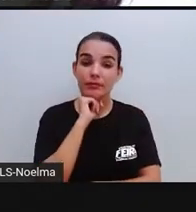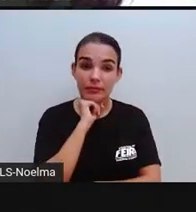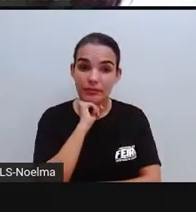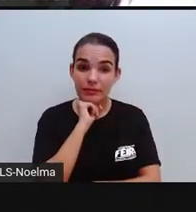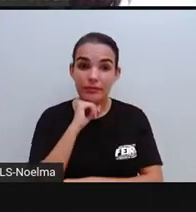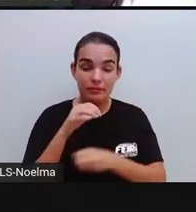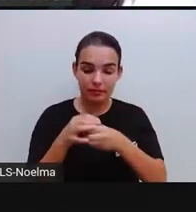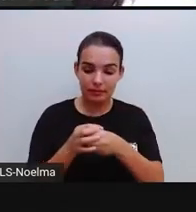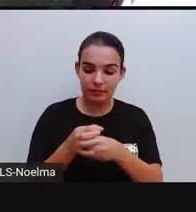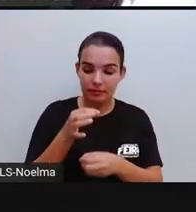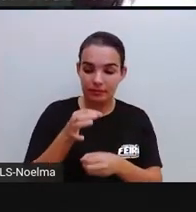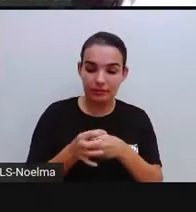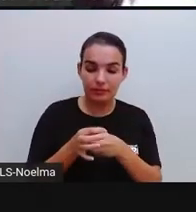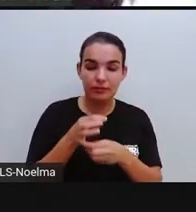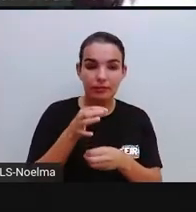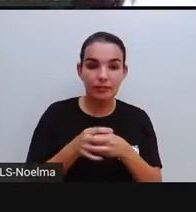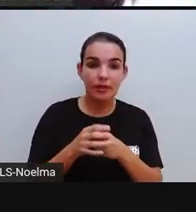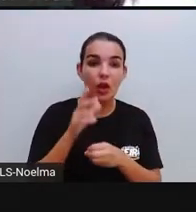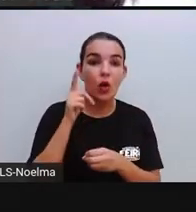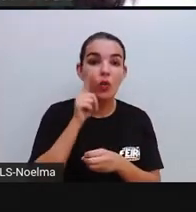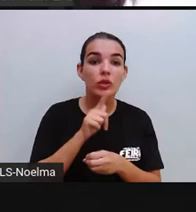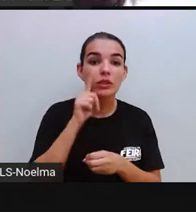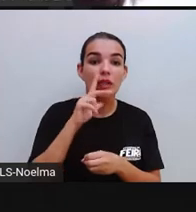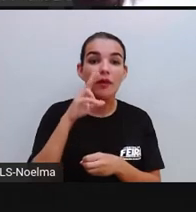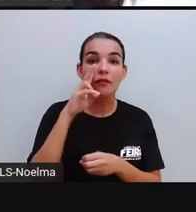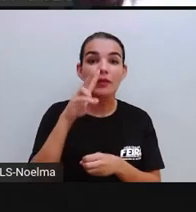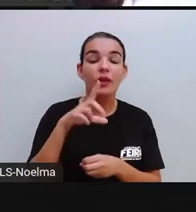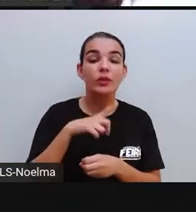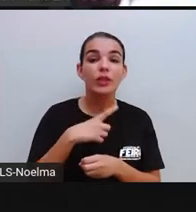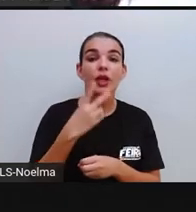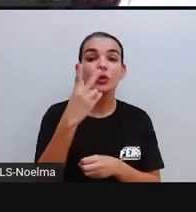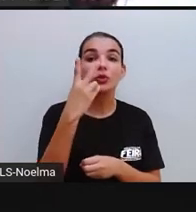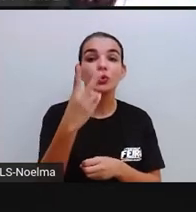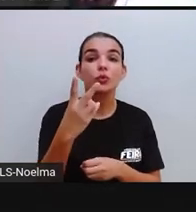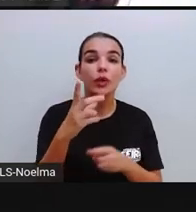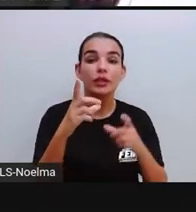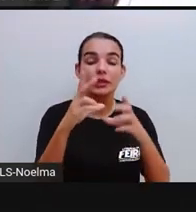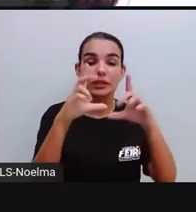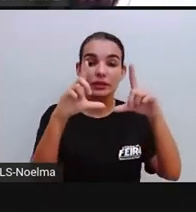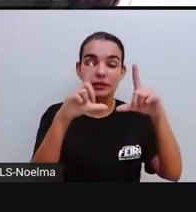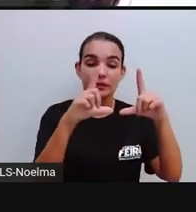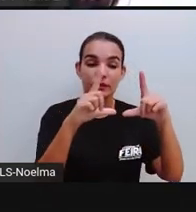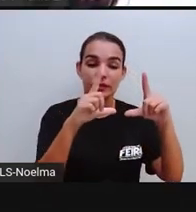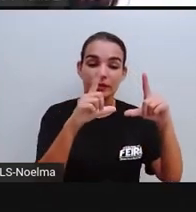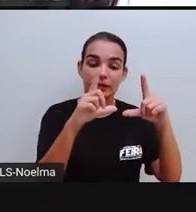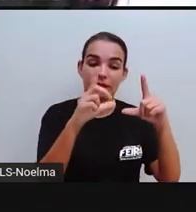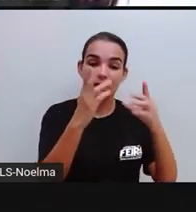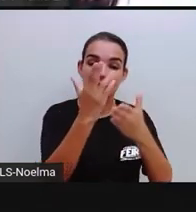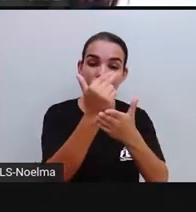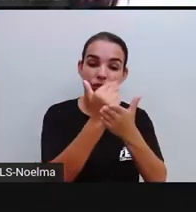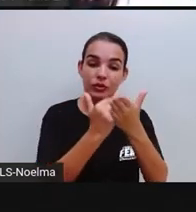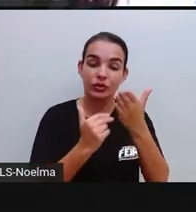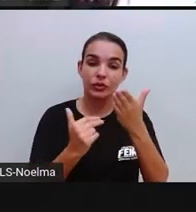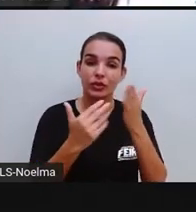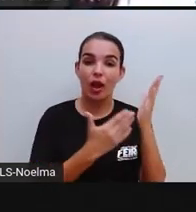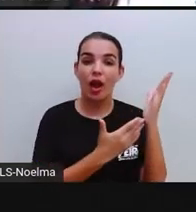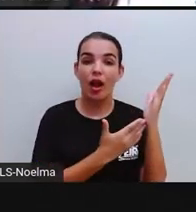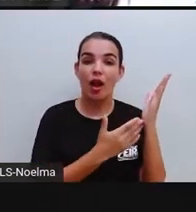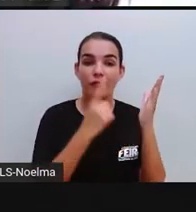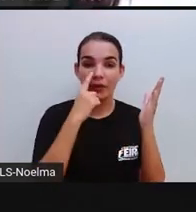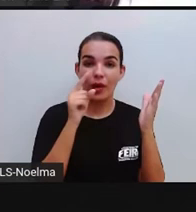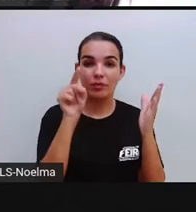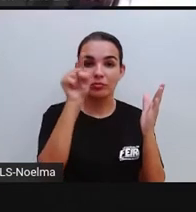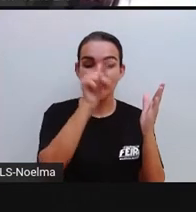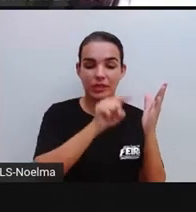sorvete, nós conseguimos encontrar aí duas figuras geométricas. Olha lá a parte arredondada aqui em cima,